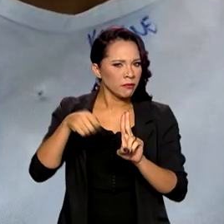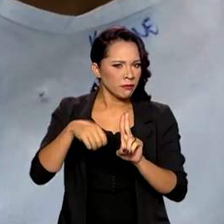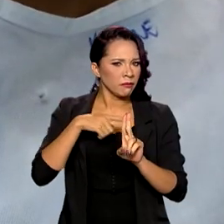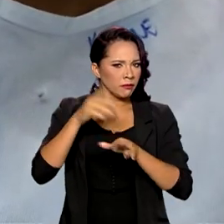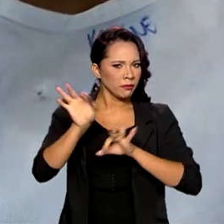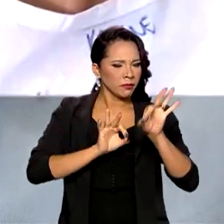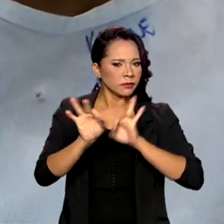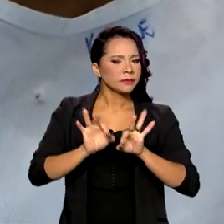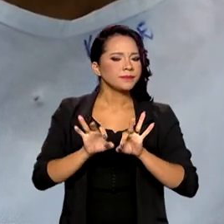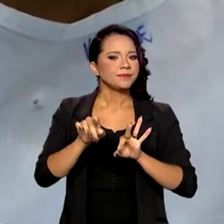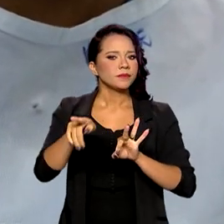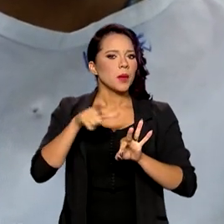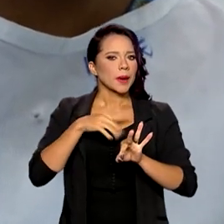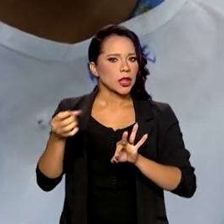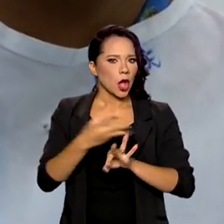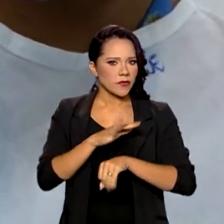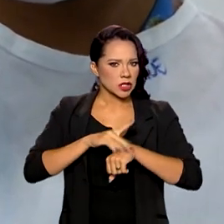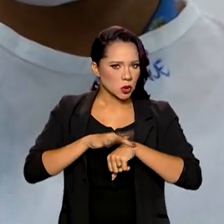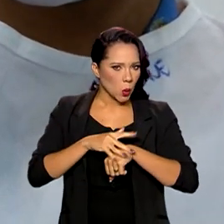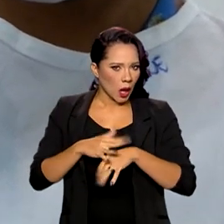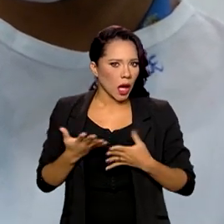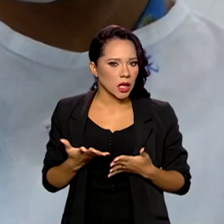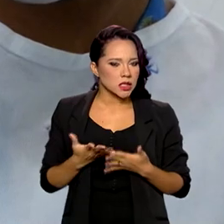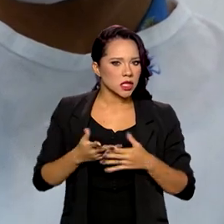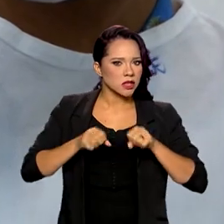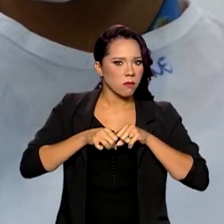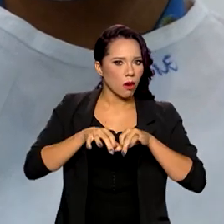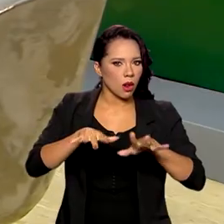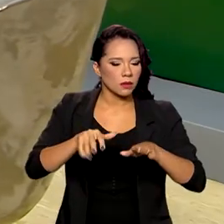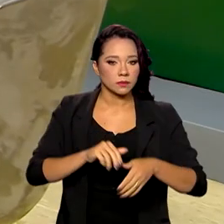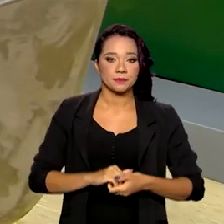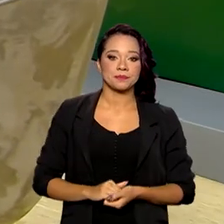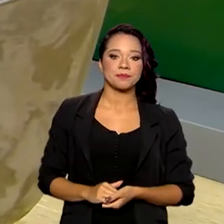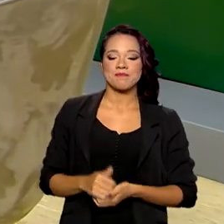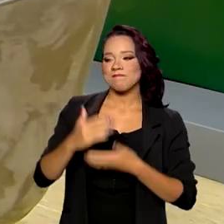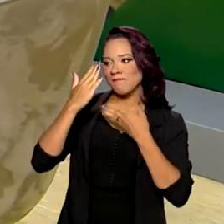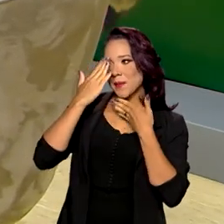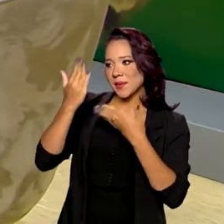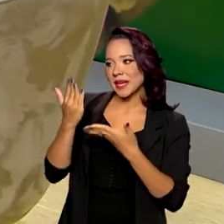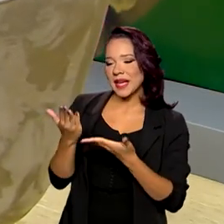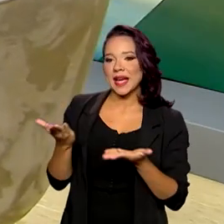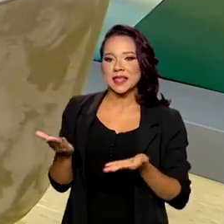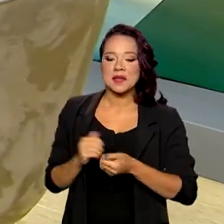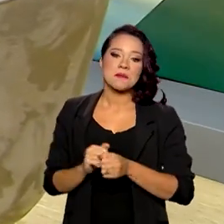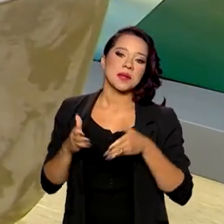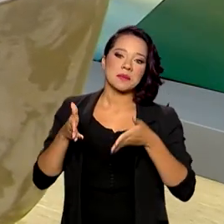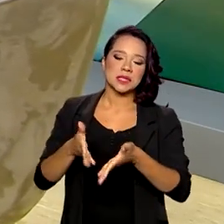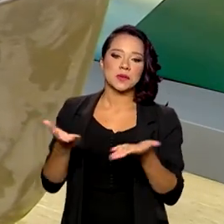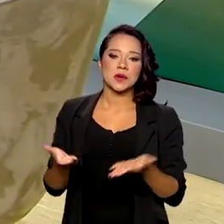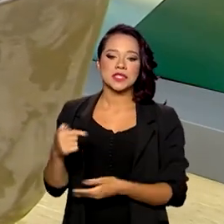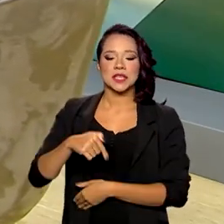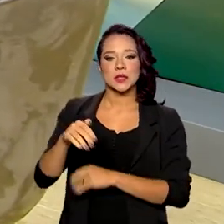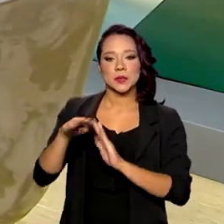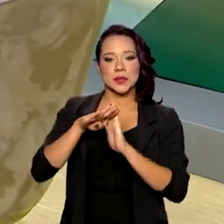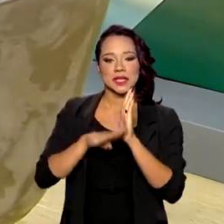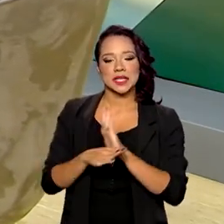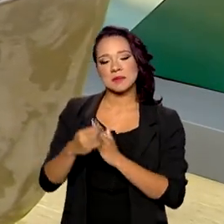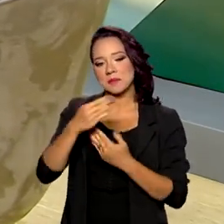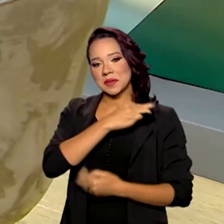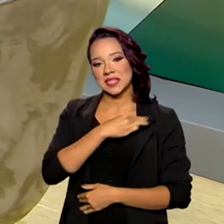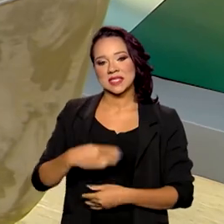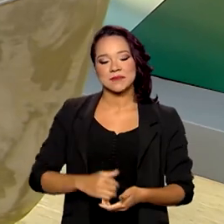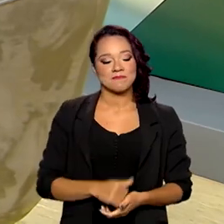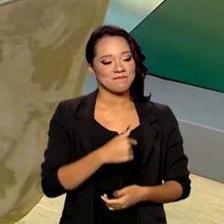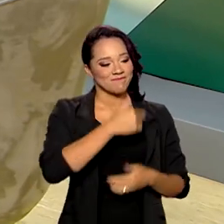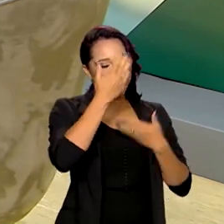está preparado para novas doenças endêmicas? Muito obrigado pela participação aqui no Brasil em pauta, ministro. Eu